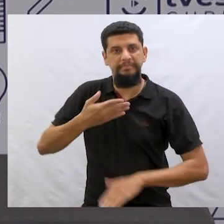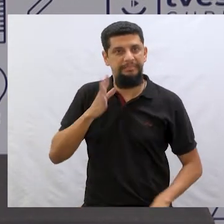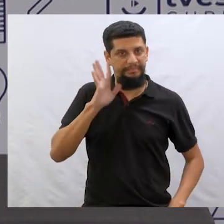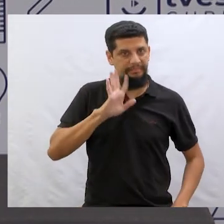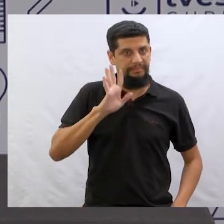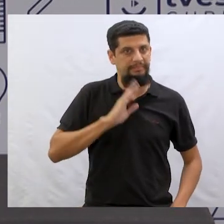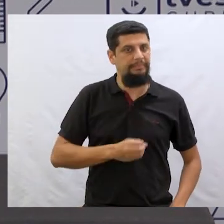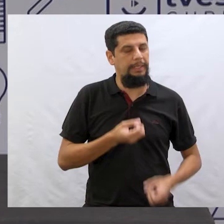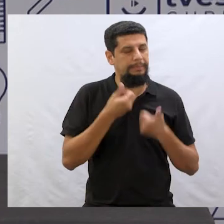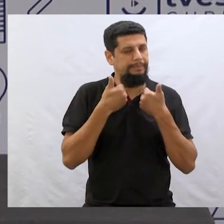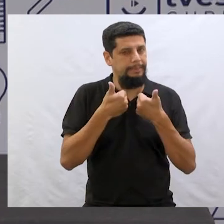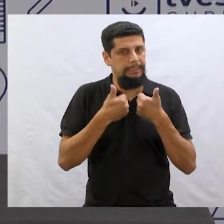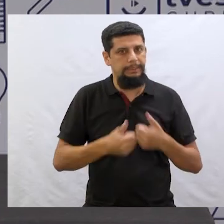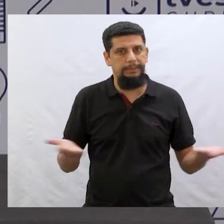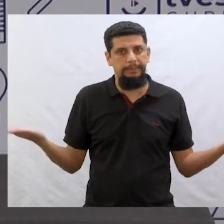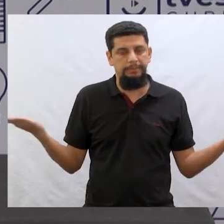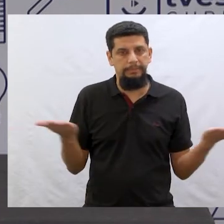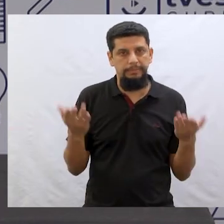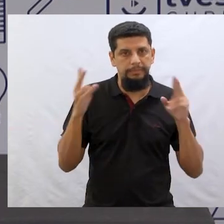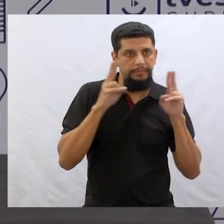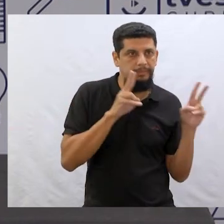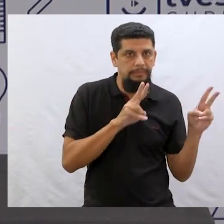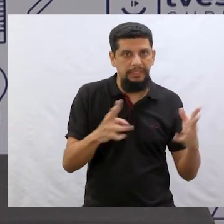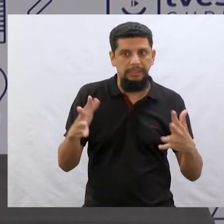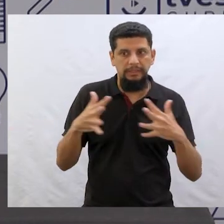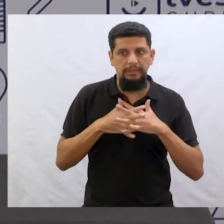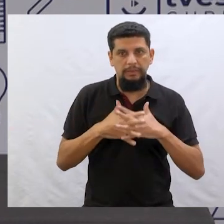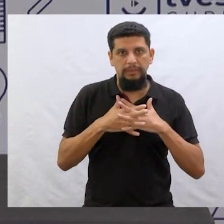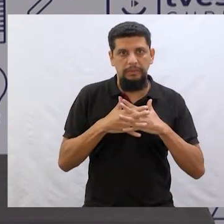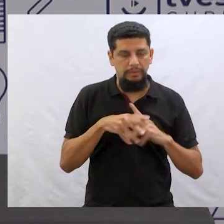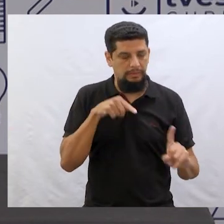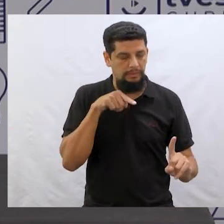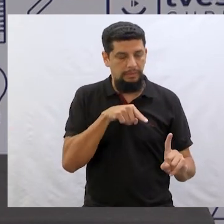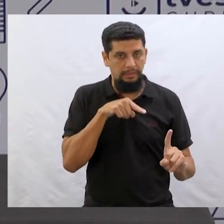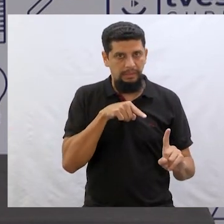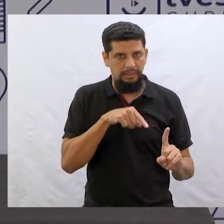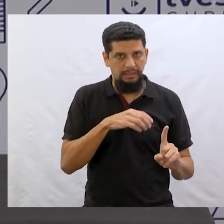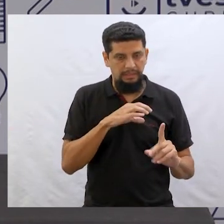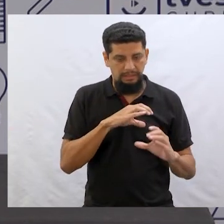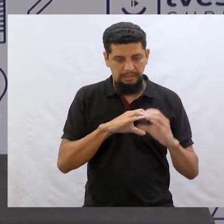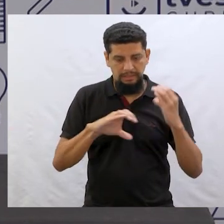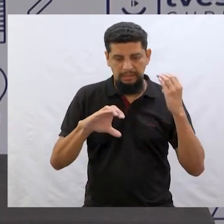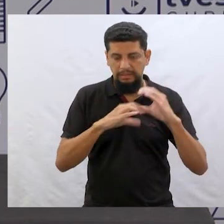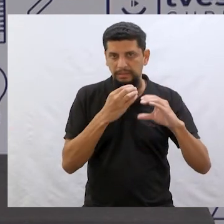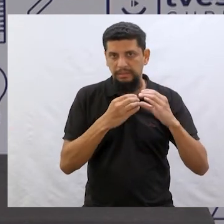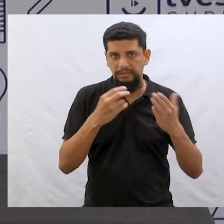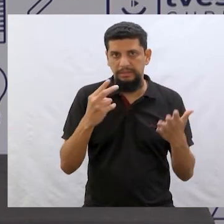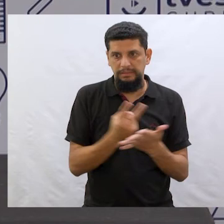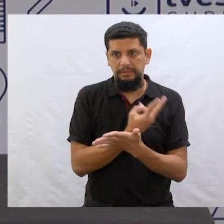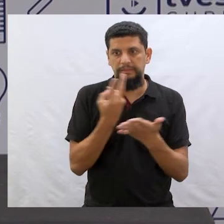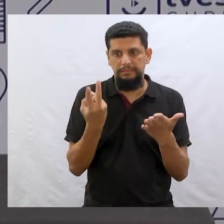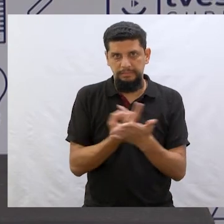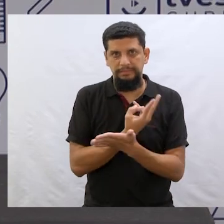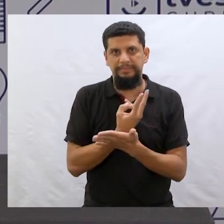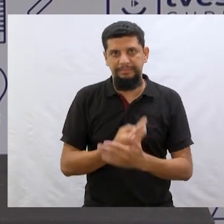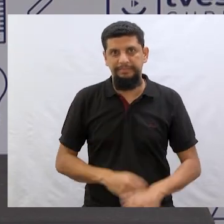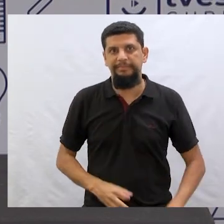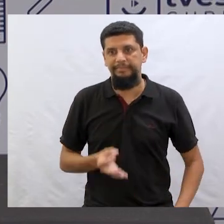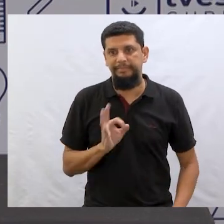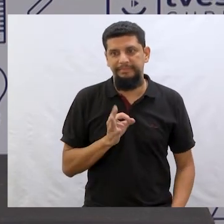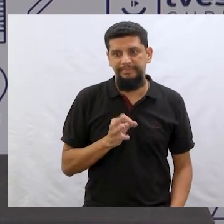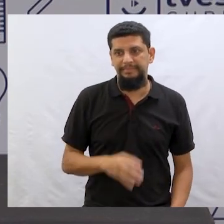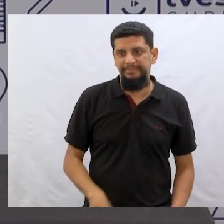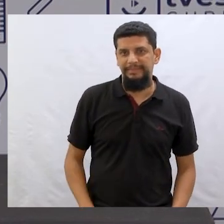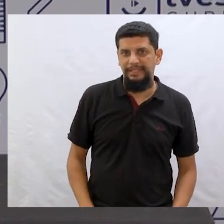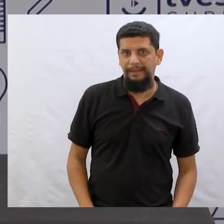significativa, né? Bom, então vamos ver qual foi essa confusão do Matheus, que também cantou errado, que também podia entrar lá para o